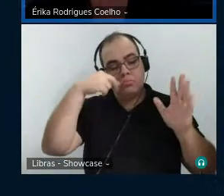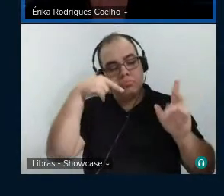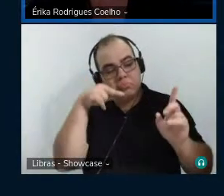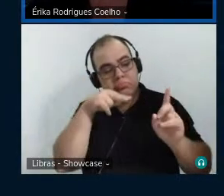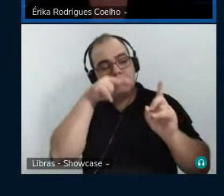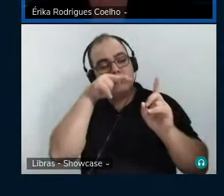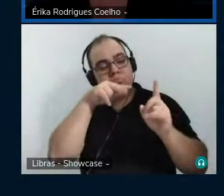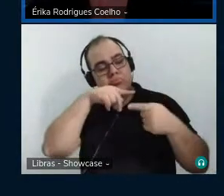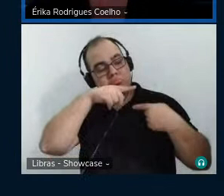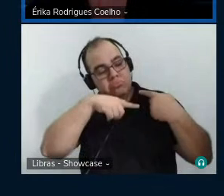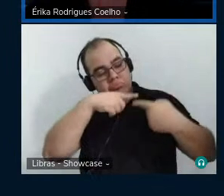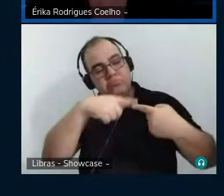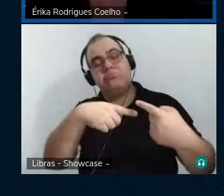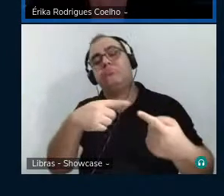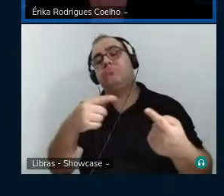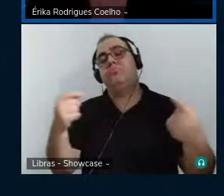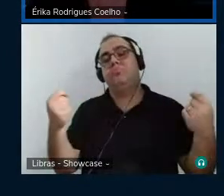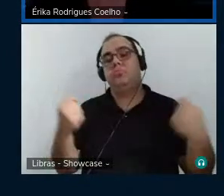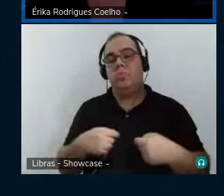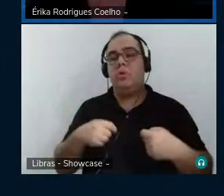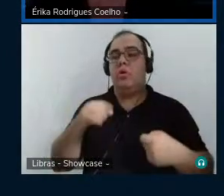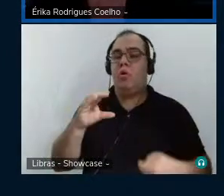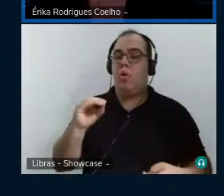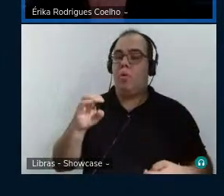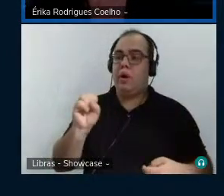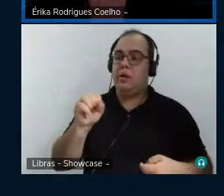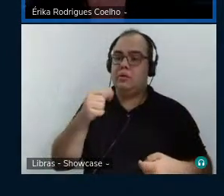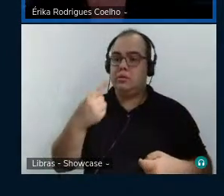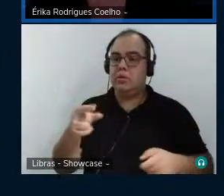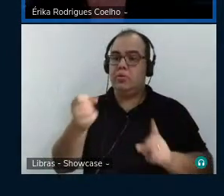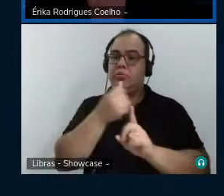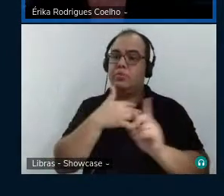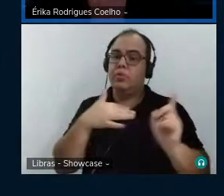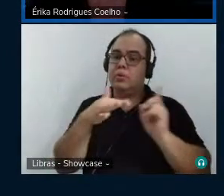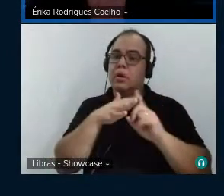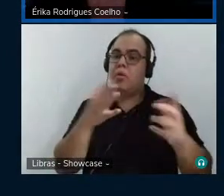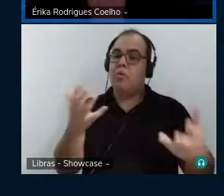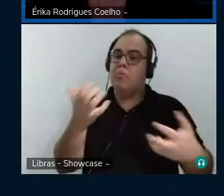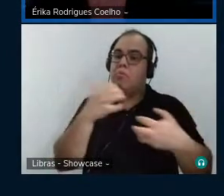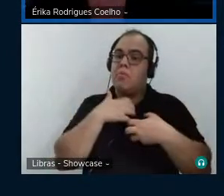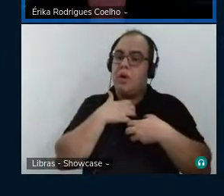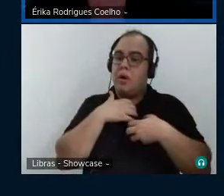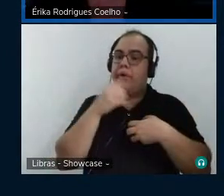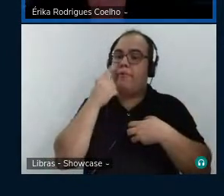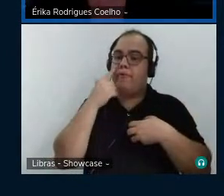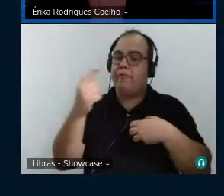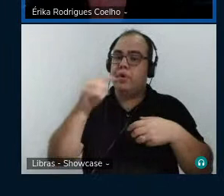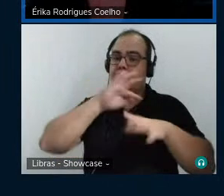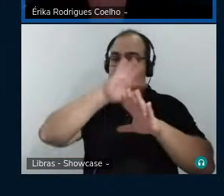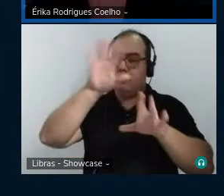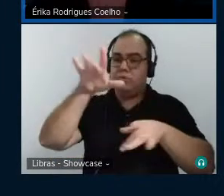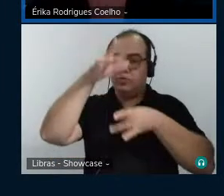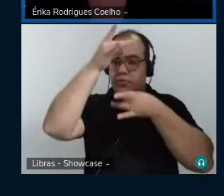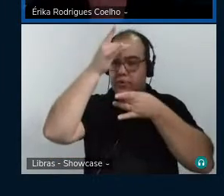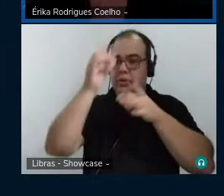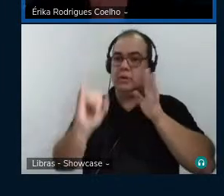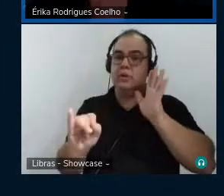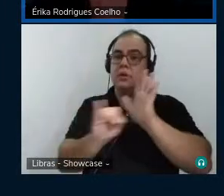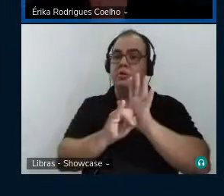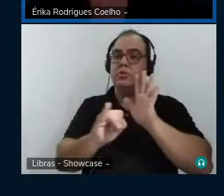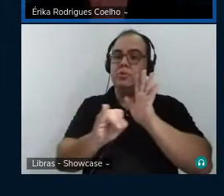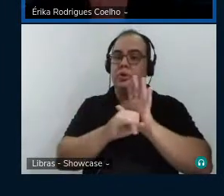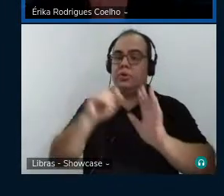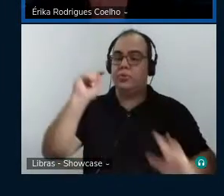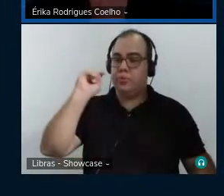social e, consequentemente, da coesão social. Então, um impacto muito grande sobre a subjetividade e a identidade do negro,